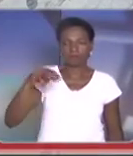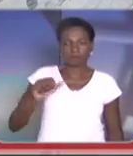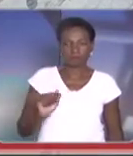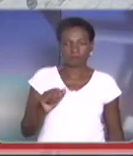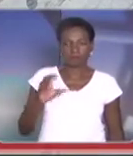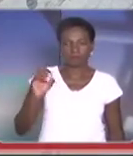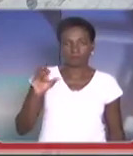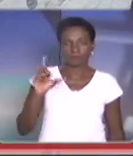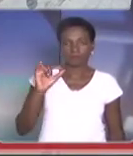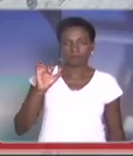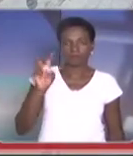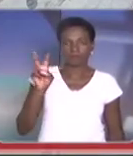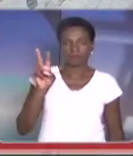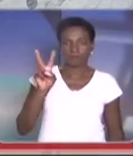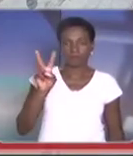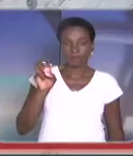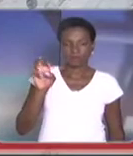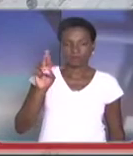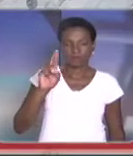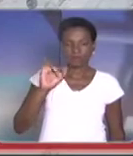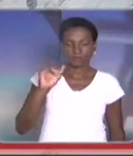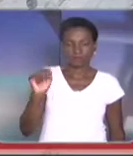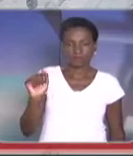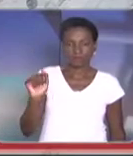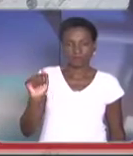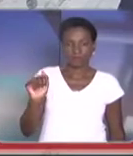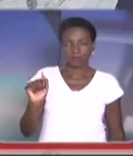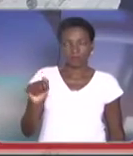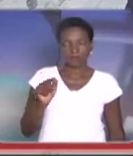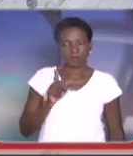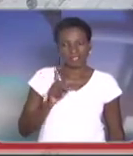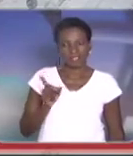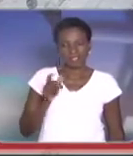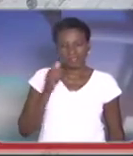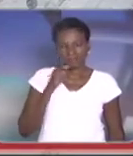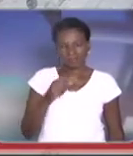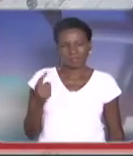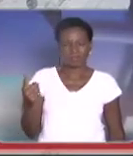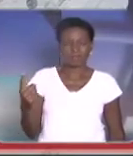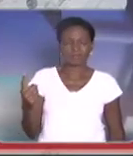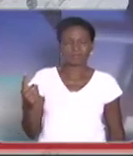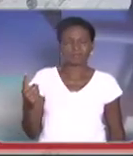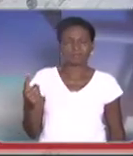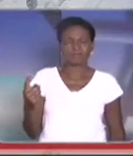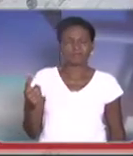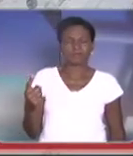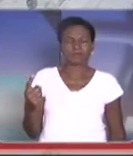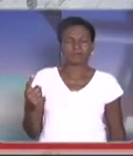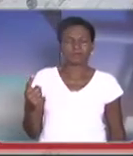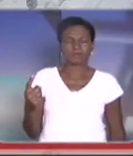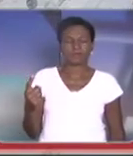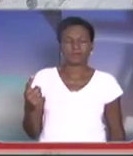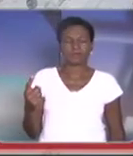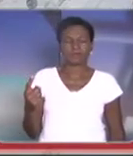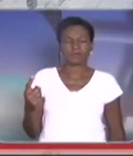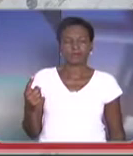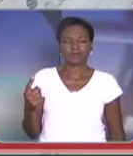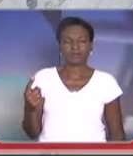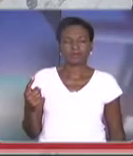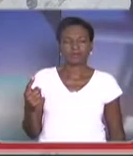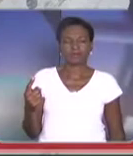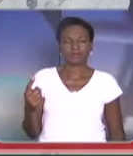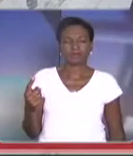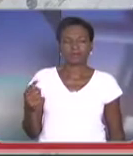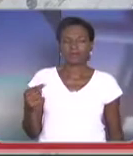ela cometeu uma atitude, ela fez uma atitude que eu reputo praticamente